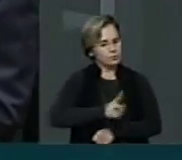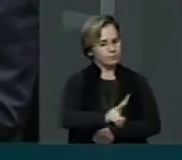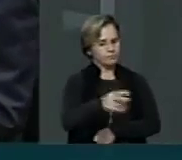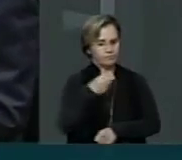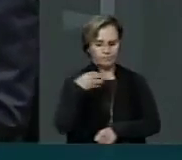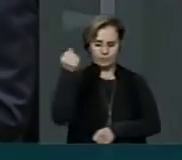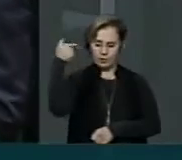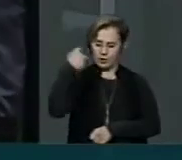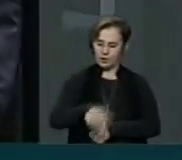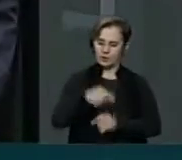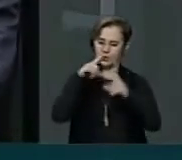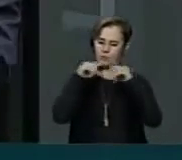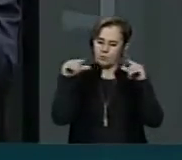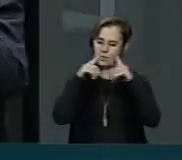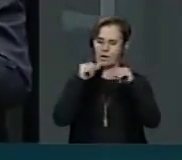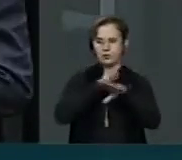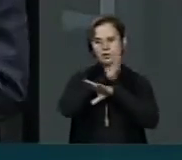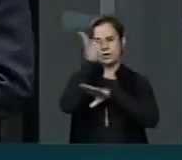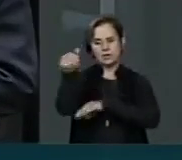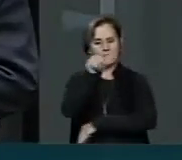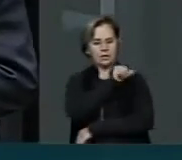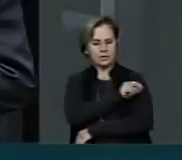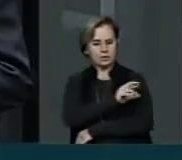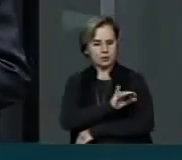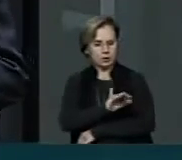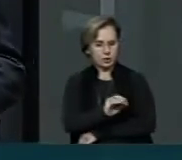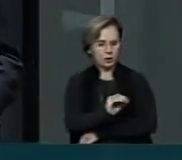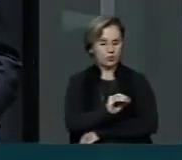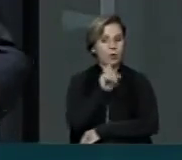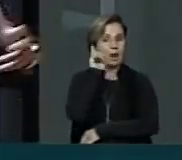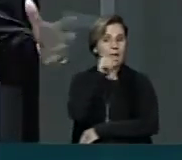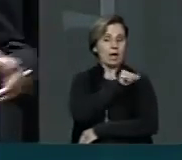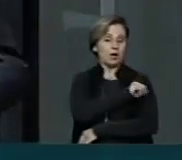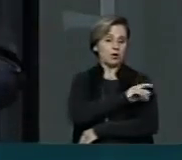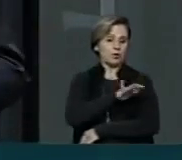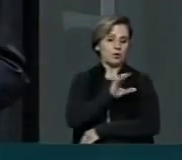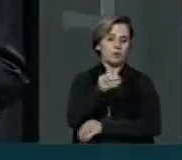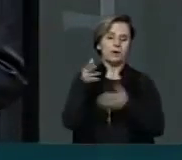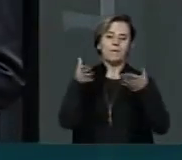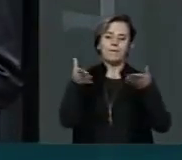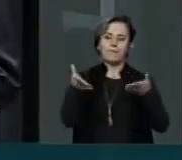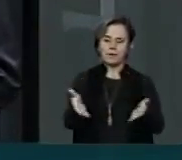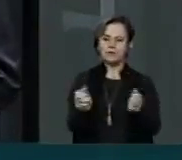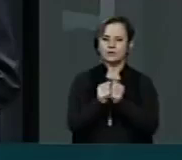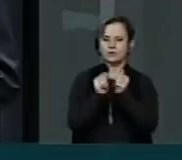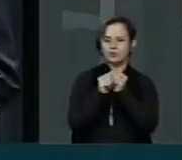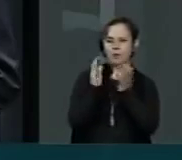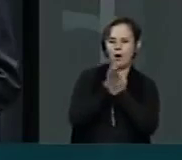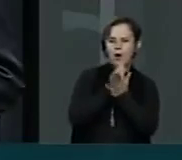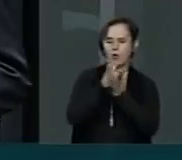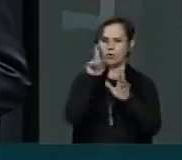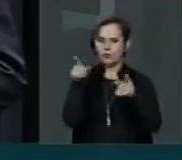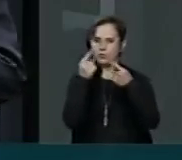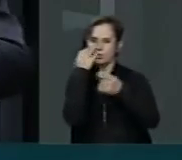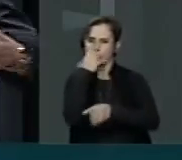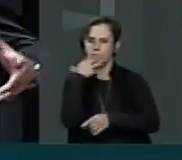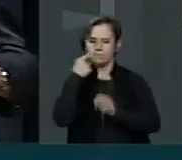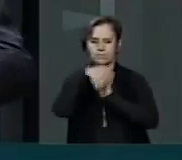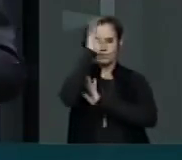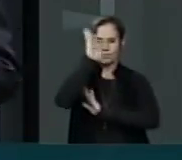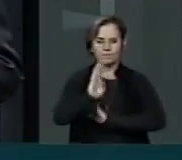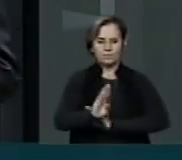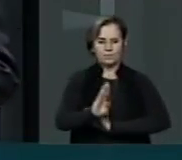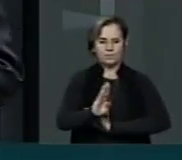Veio a Brasília, esteve no Rio de Janeiro, e lá ele participou, com alguns artistas brasileiros, de uma chamada